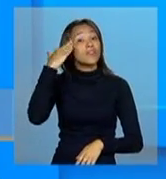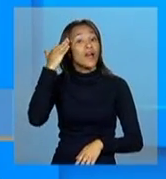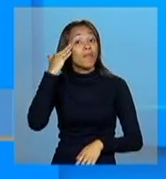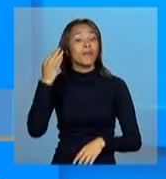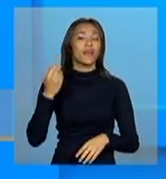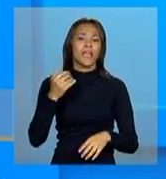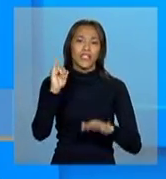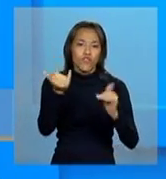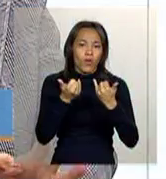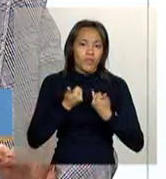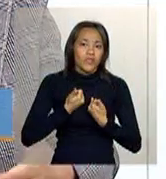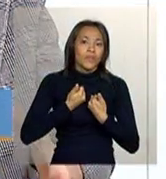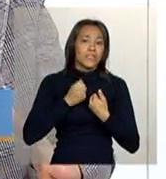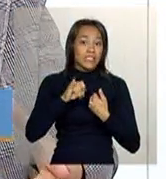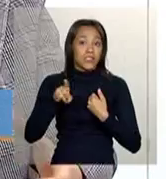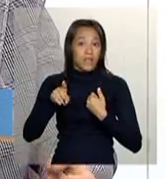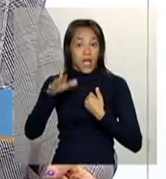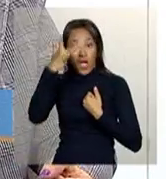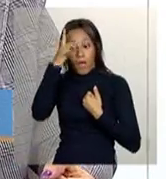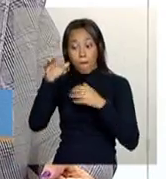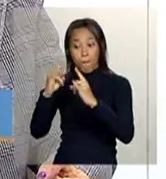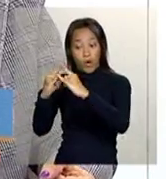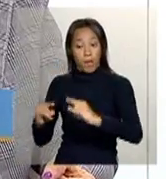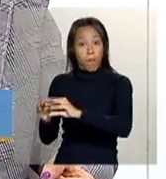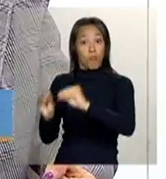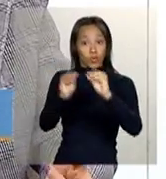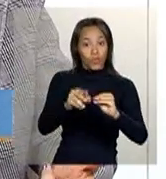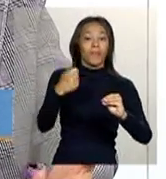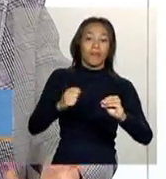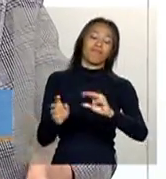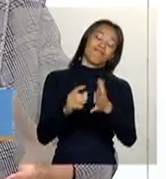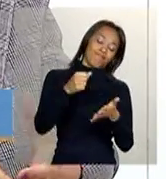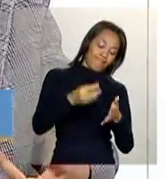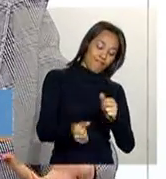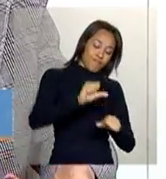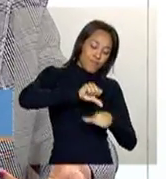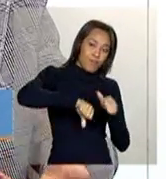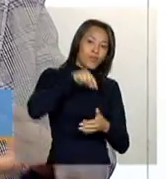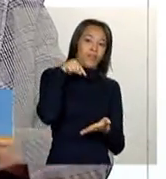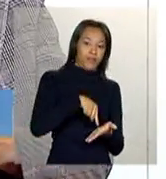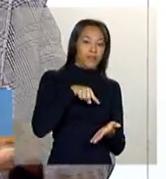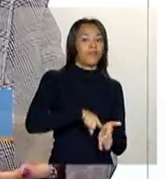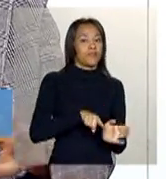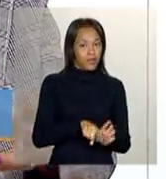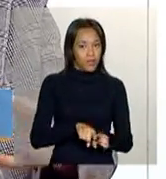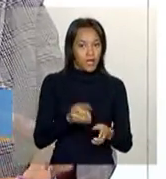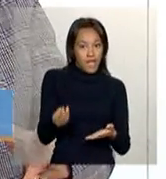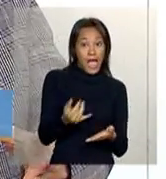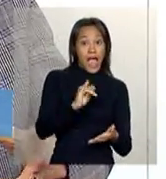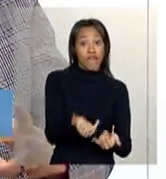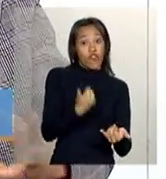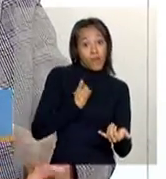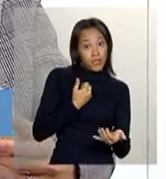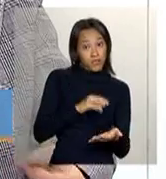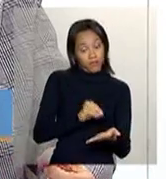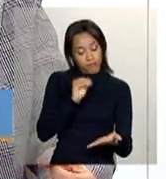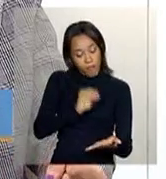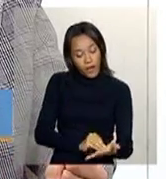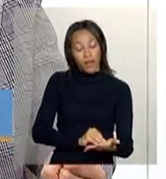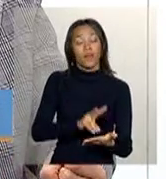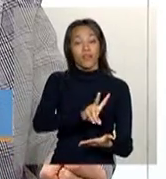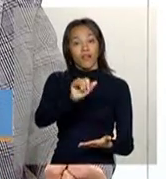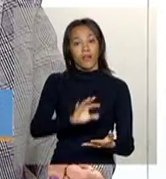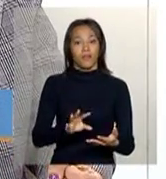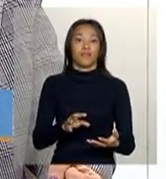forma, eles sabem que eles têm que atualizar o cadastro, eles sabem que vão receber quando um acampamento se muda de lugar, eles vão receber